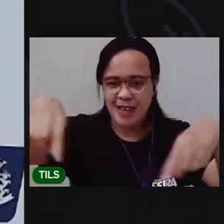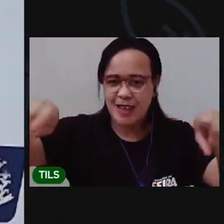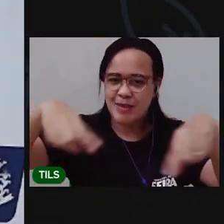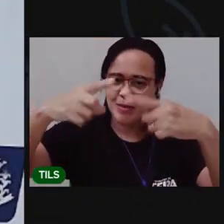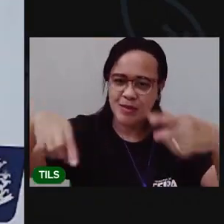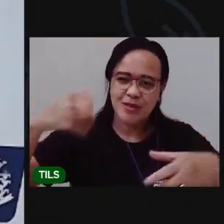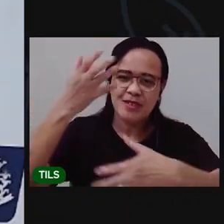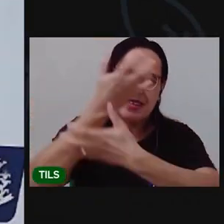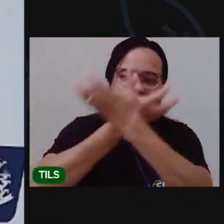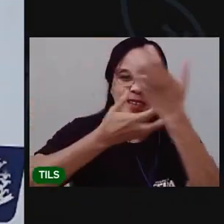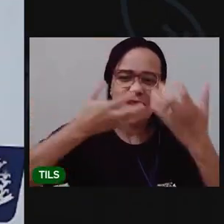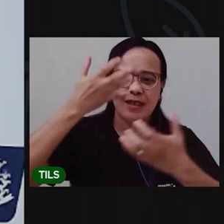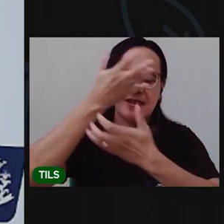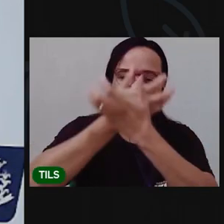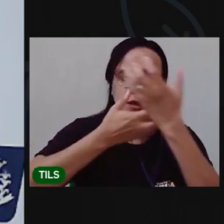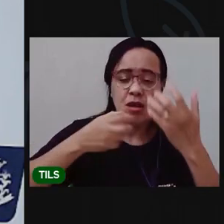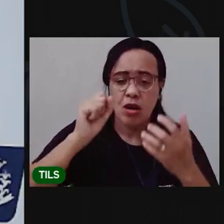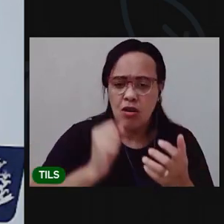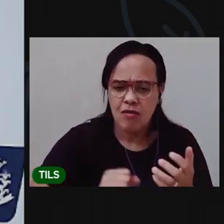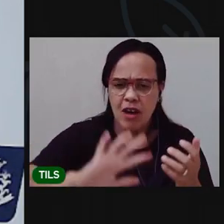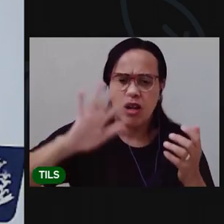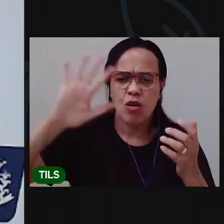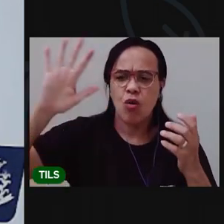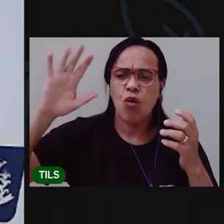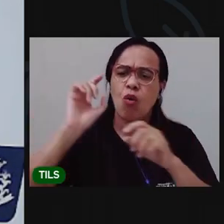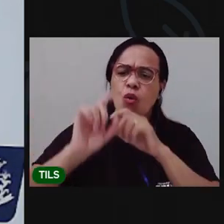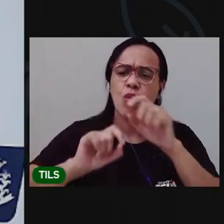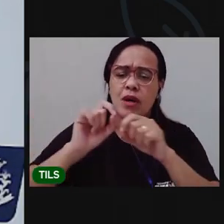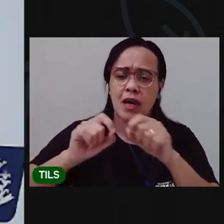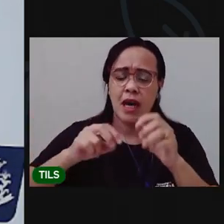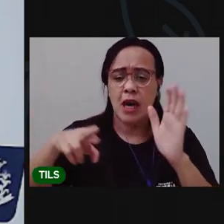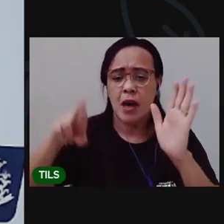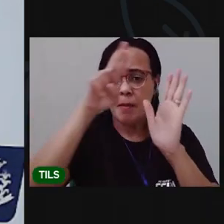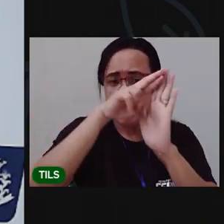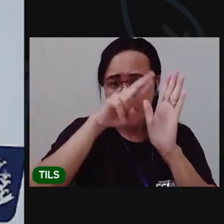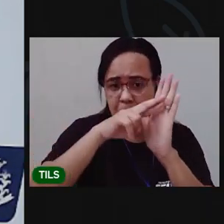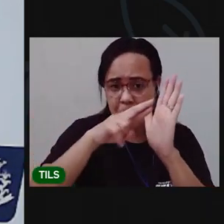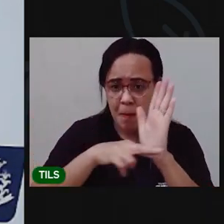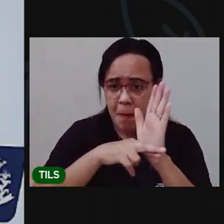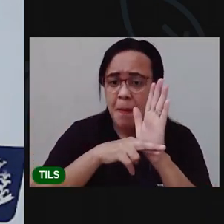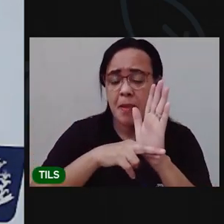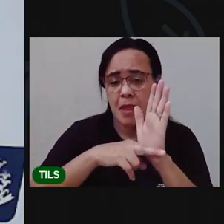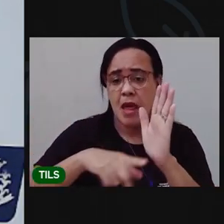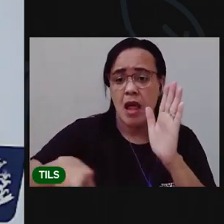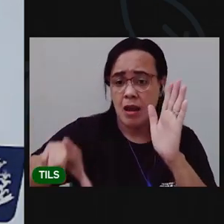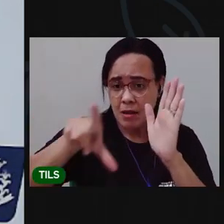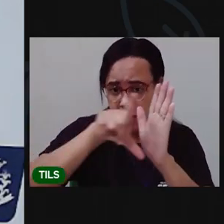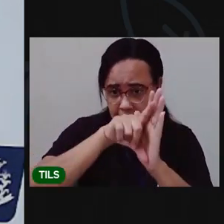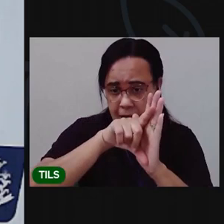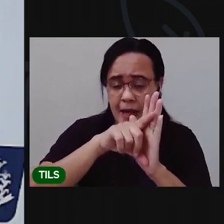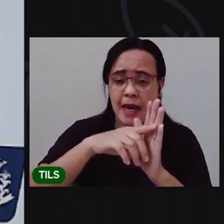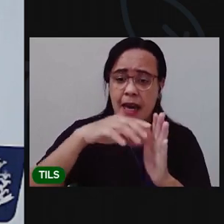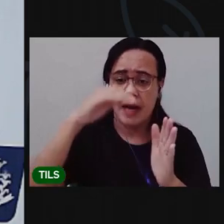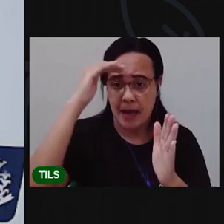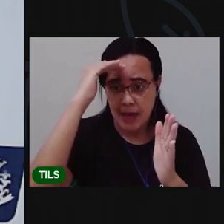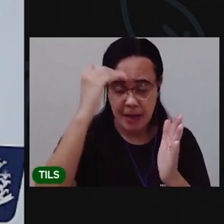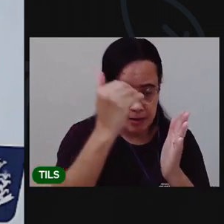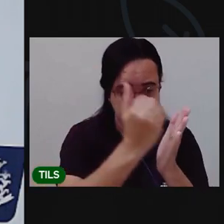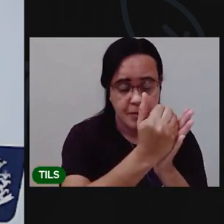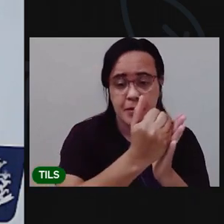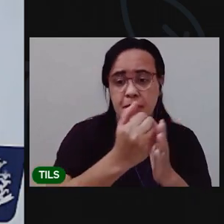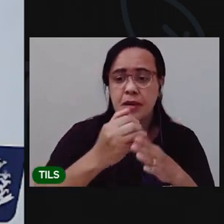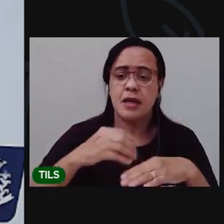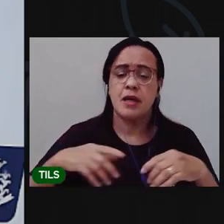viu que os valores são normas, princípios de comportamentos,